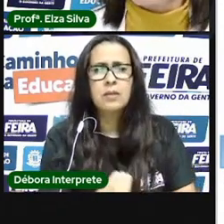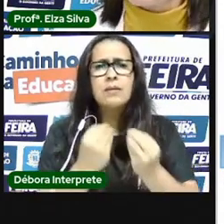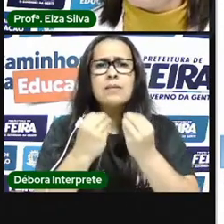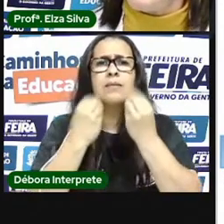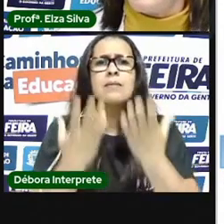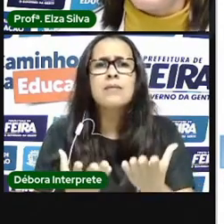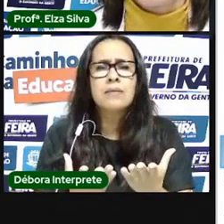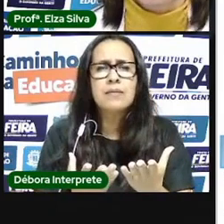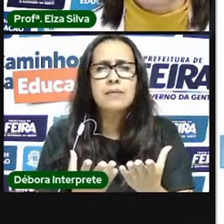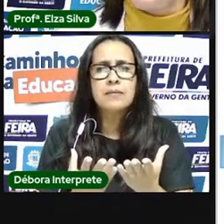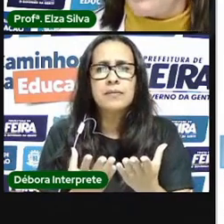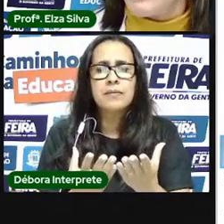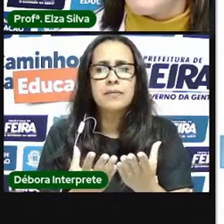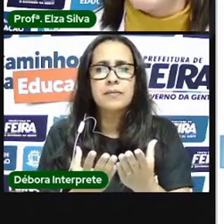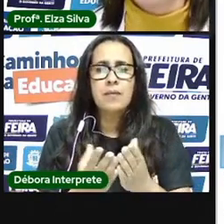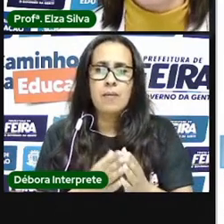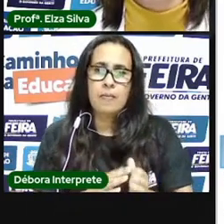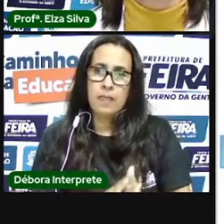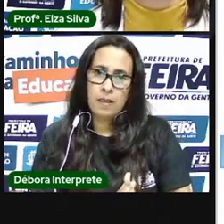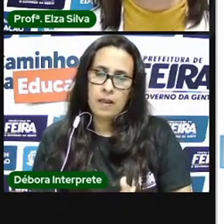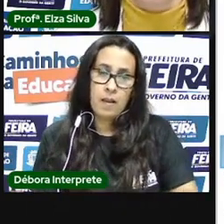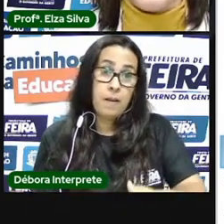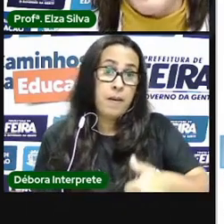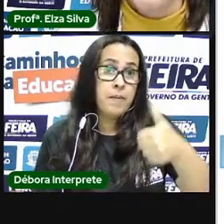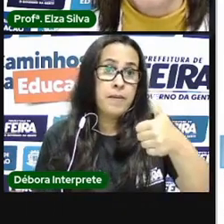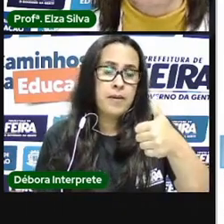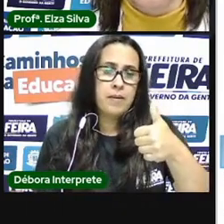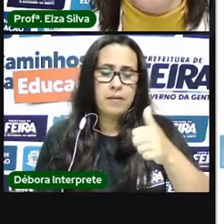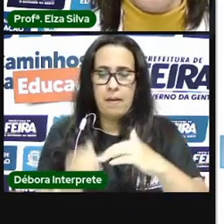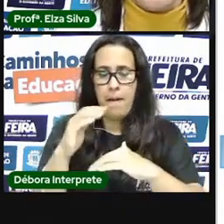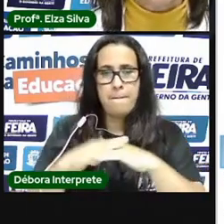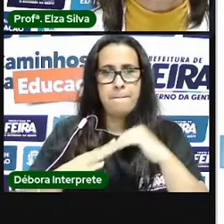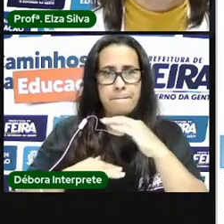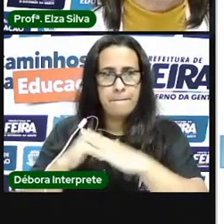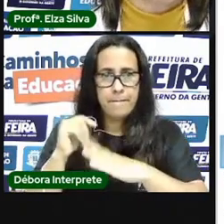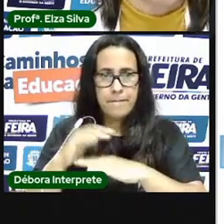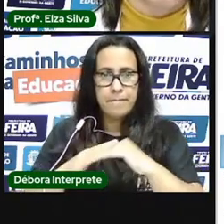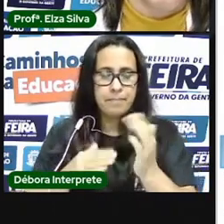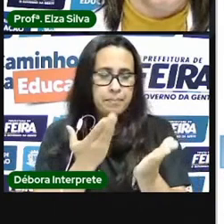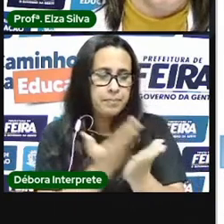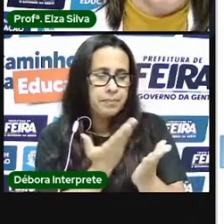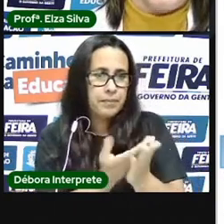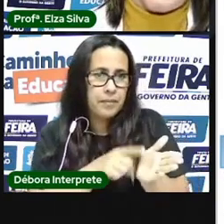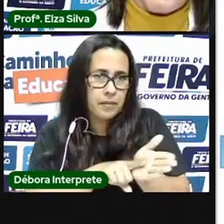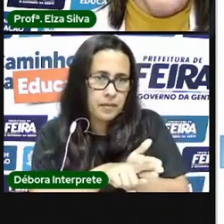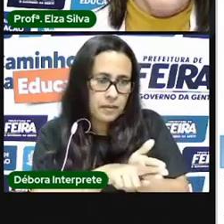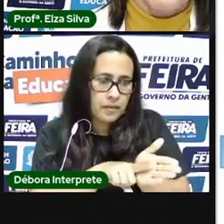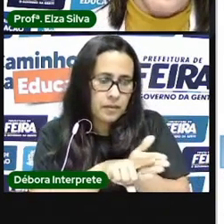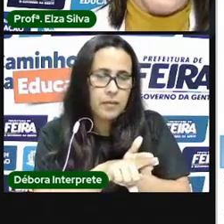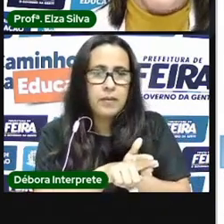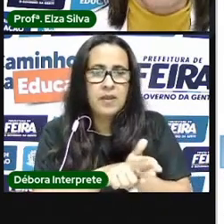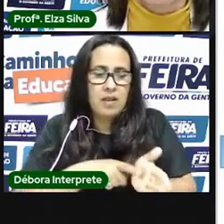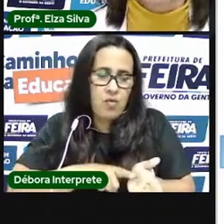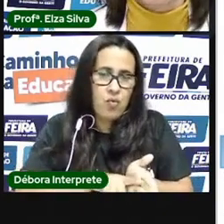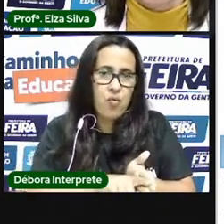os escritores, os estudiosos que estudam a arte, eles nos dizem que a arte